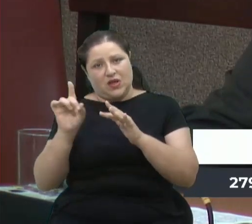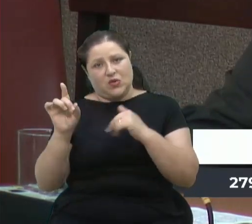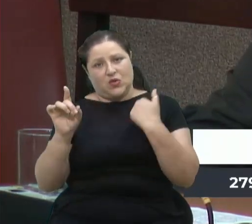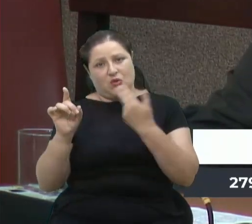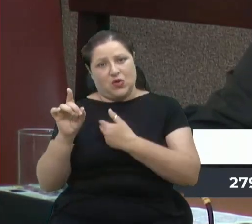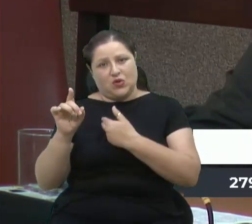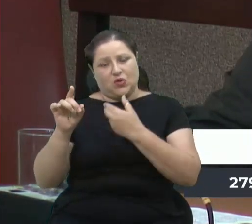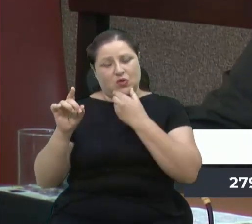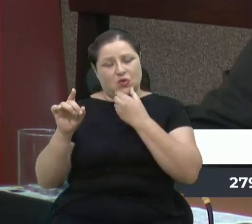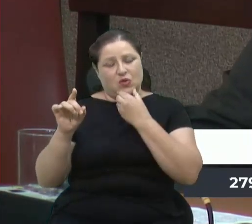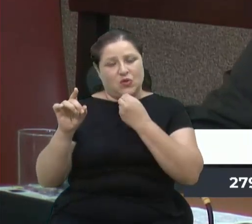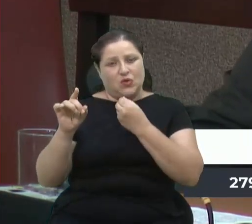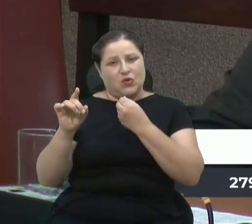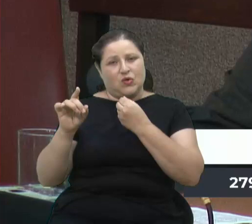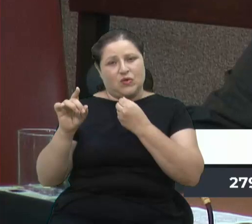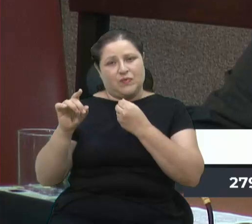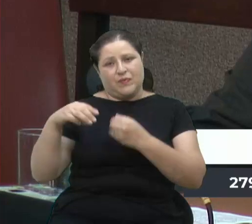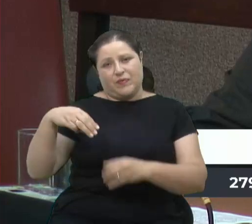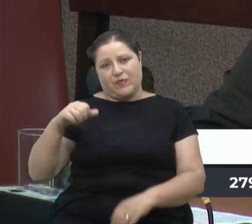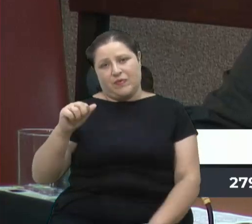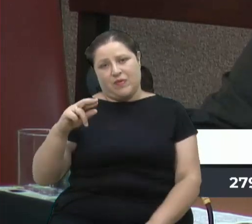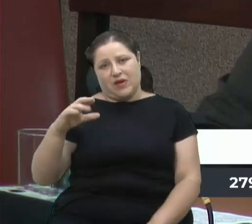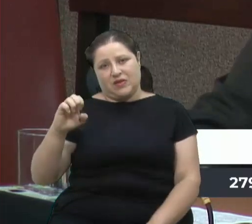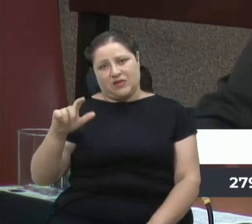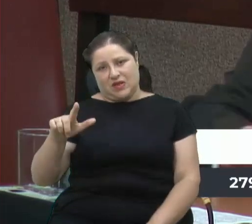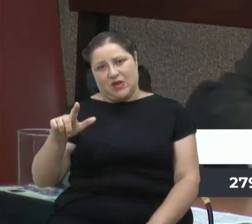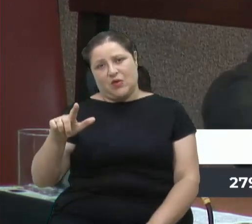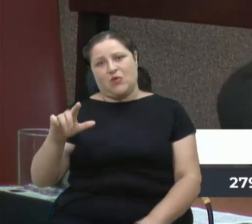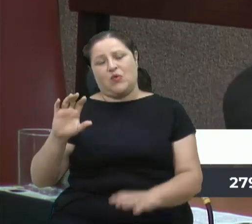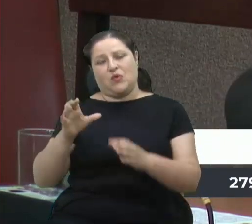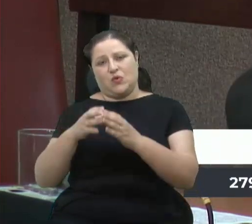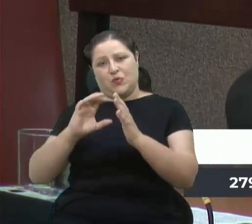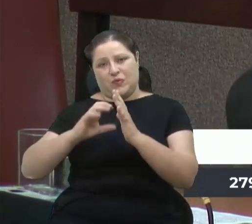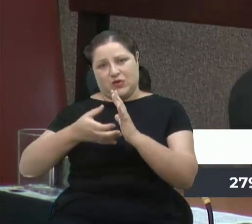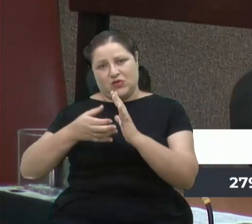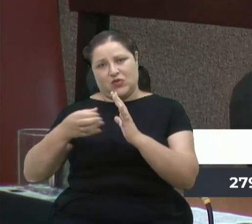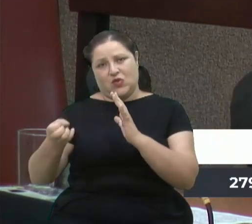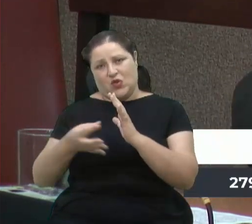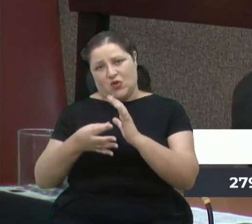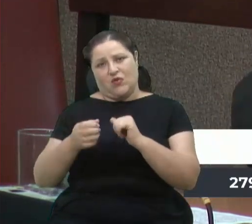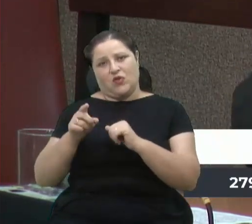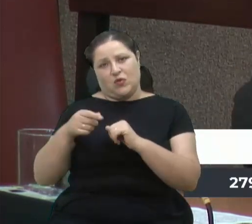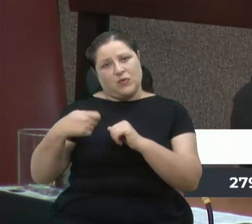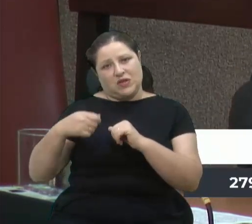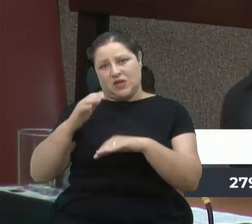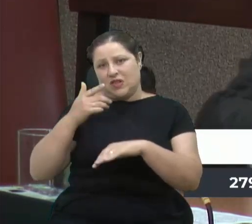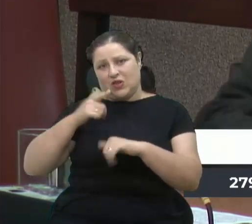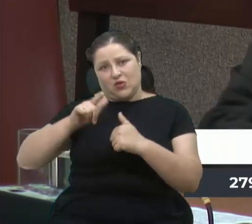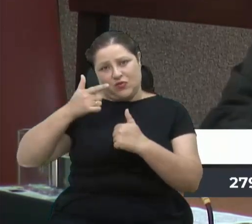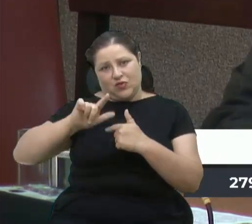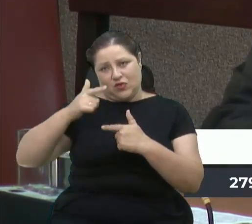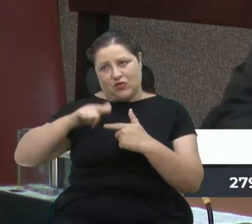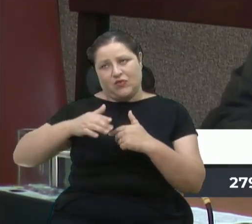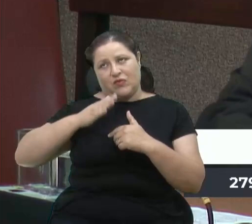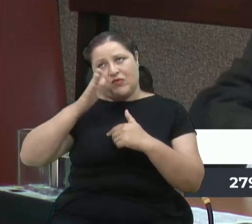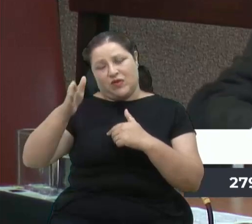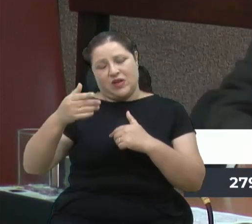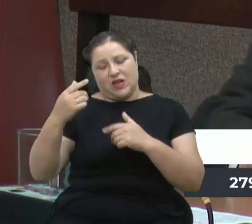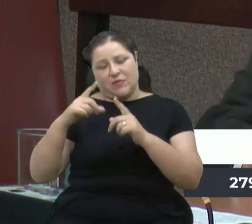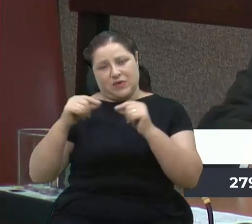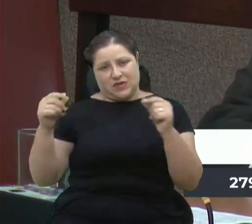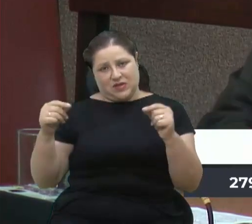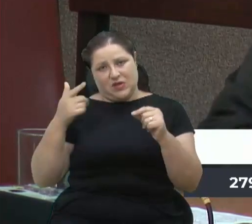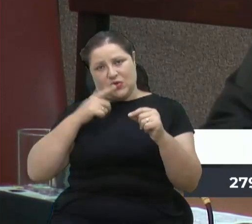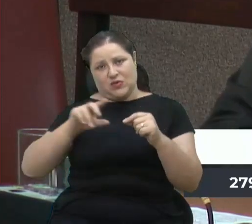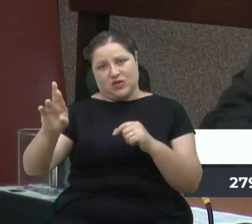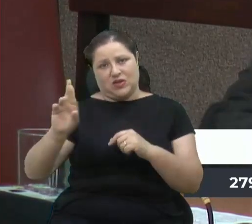Marcel Van Hatten, pessoal do Partido Novo, então, eu sortei aqui mais vezes a Brasília porque traz resultado, traz